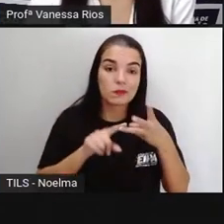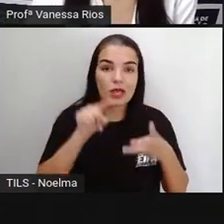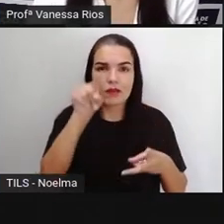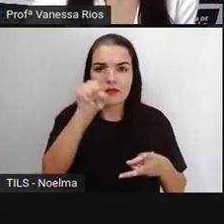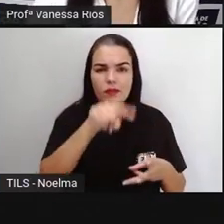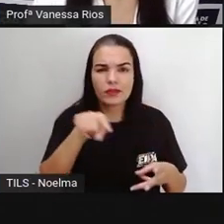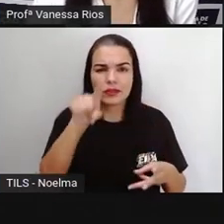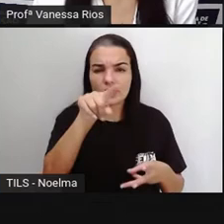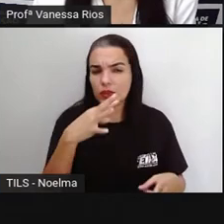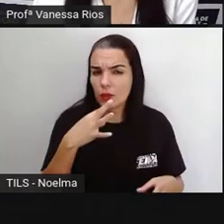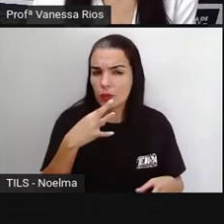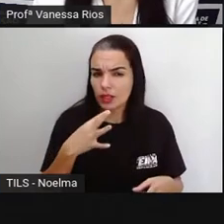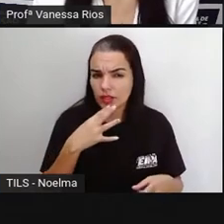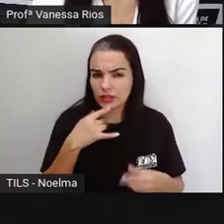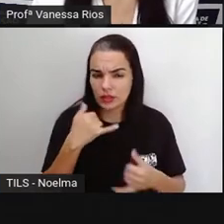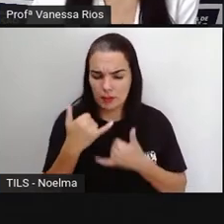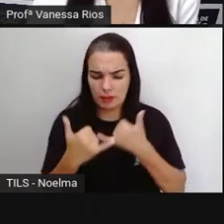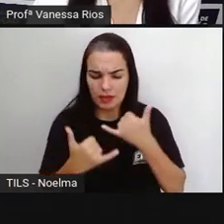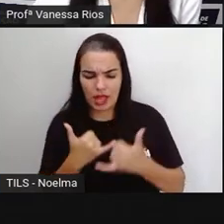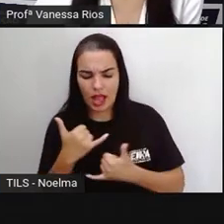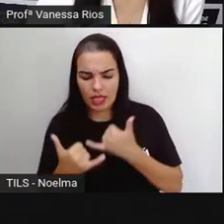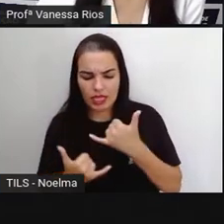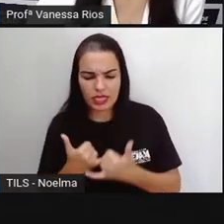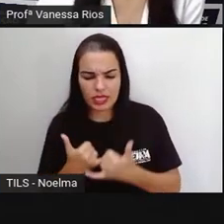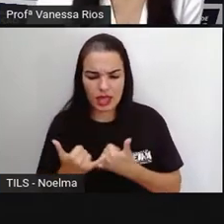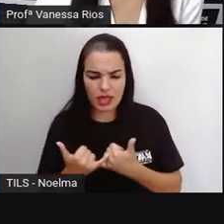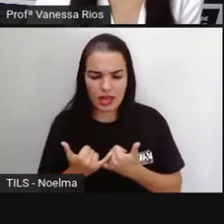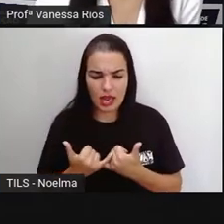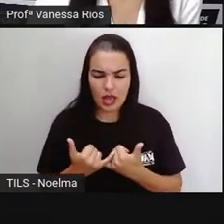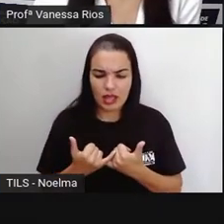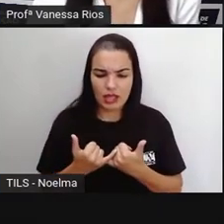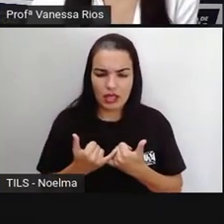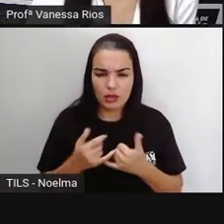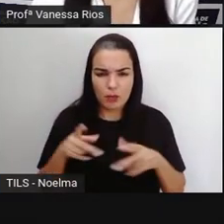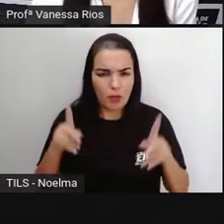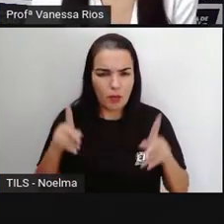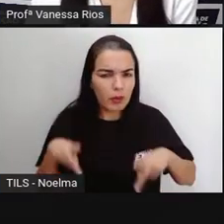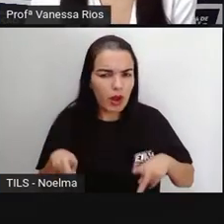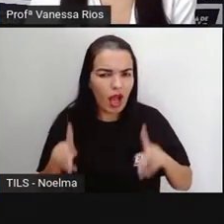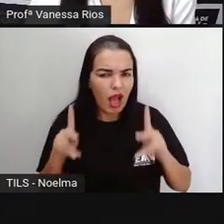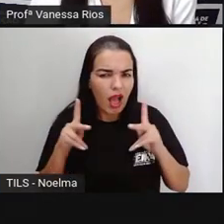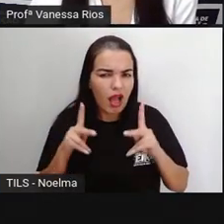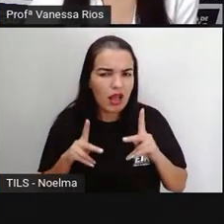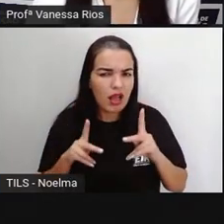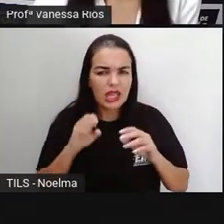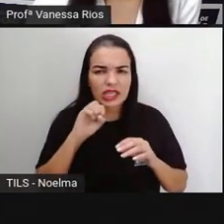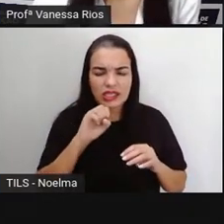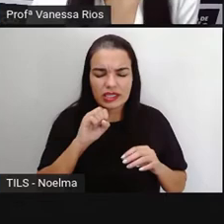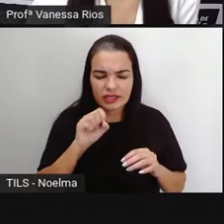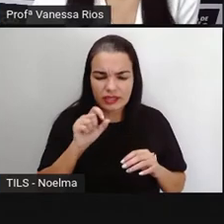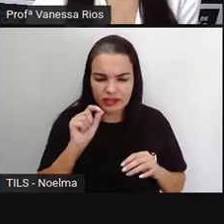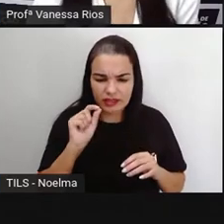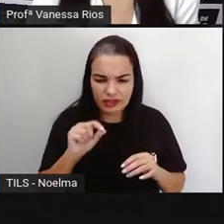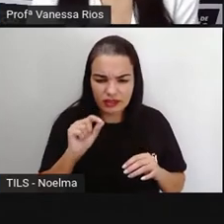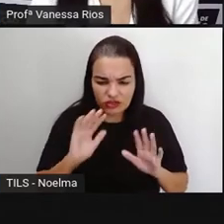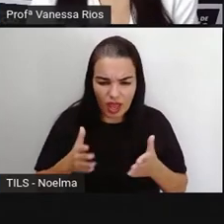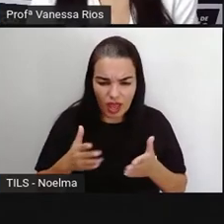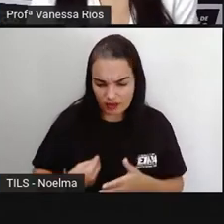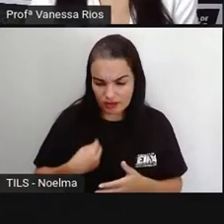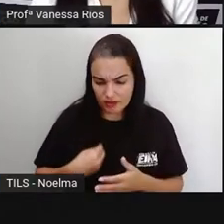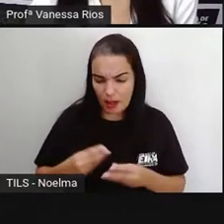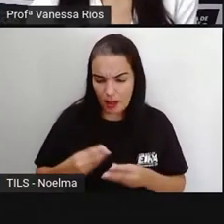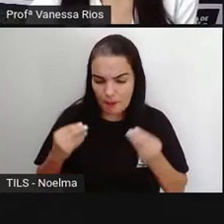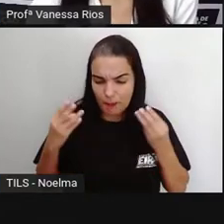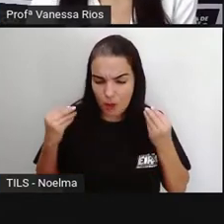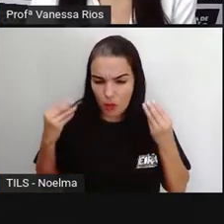de nossa tradição popular? Que são essas brincadeiras? São as brincadeiras que existem há muito tempo e, como a Pró já vem